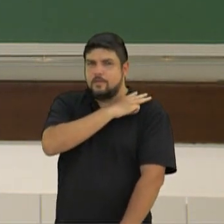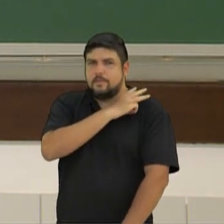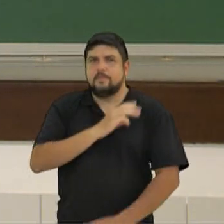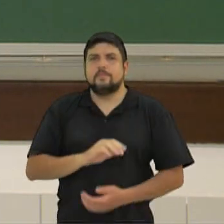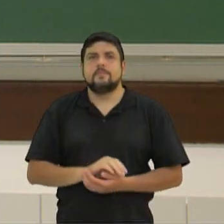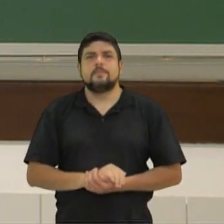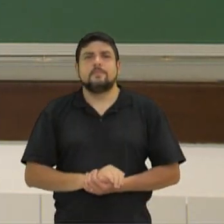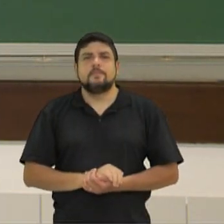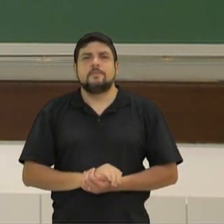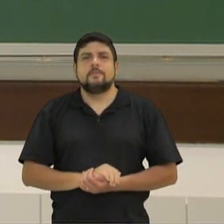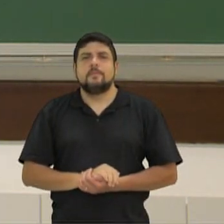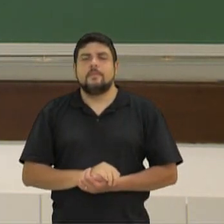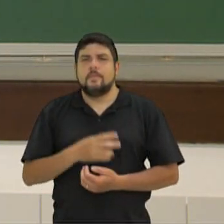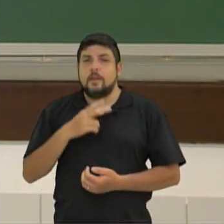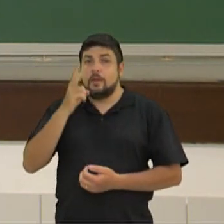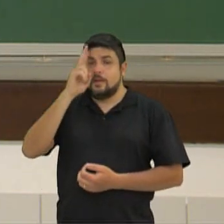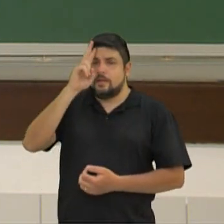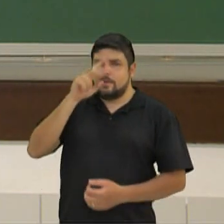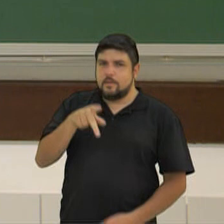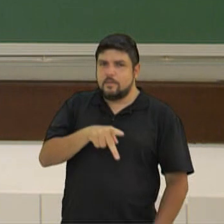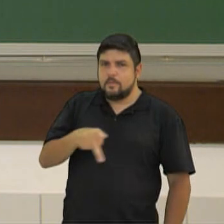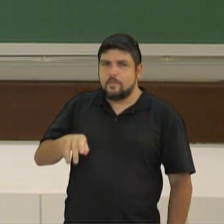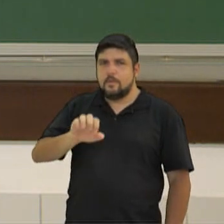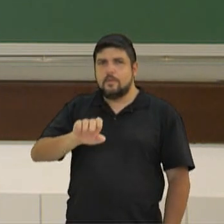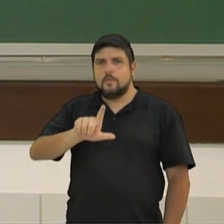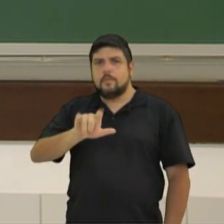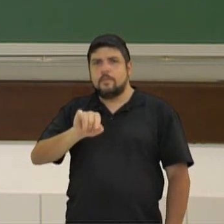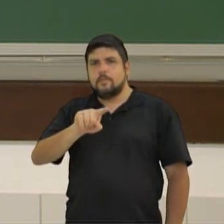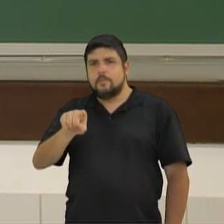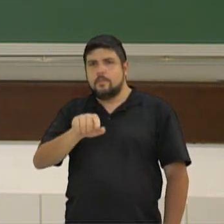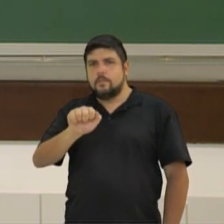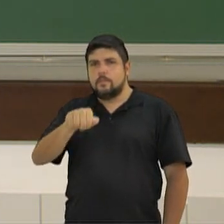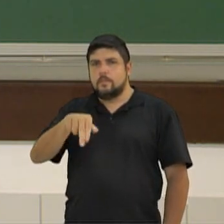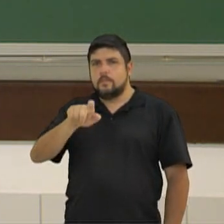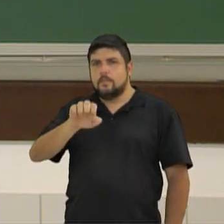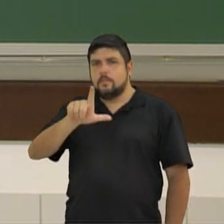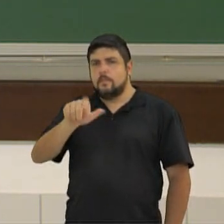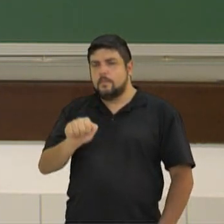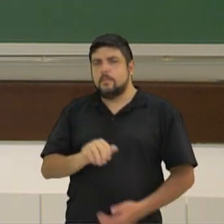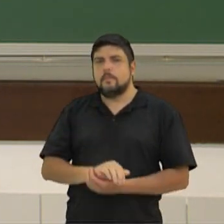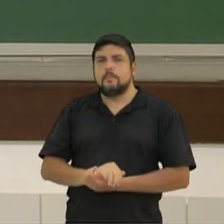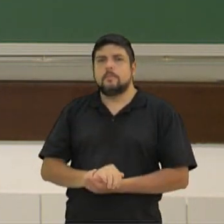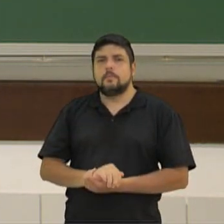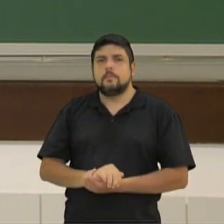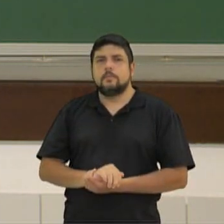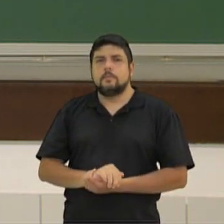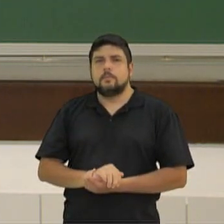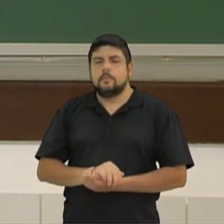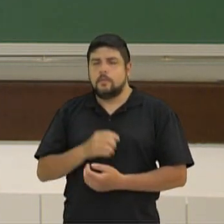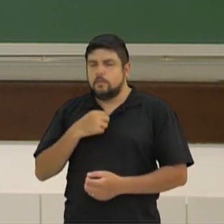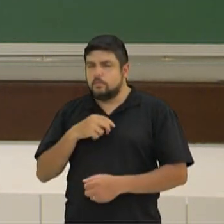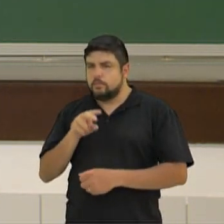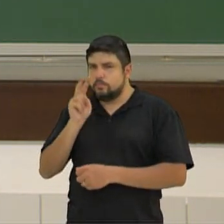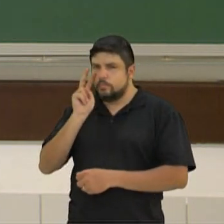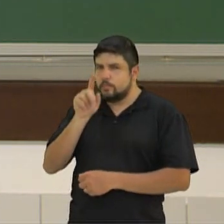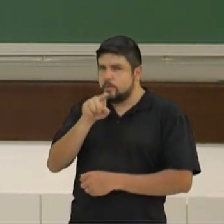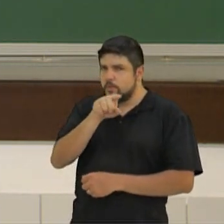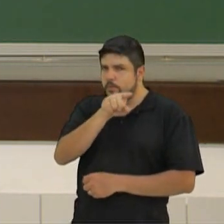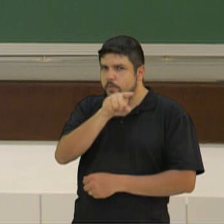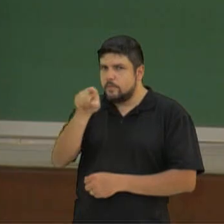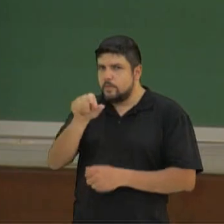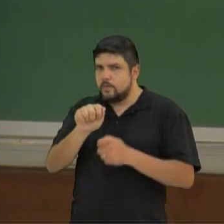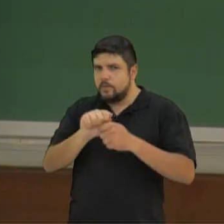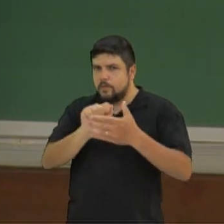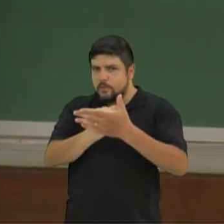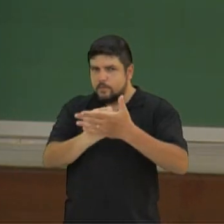Ensino Médio. Lembrando que eu sou a professora Elisângela. Pessoal lá do class, estou de olho em vocês, hein? Fazendo